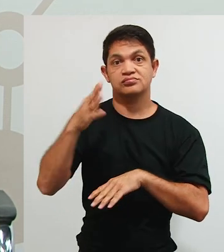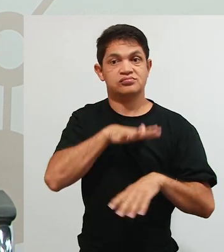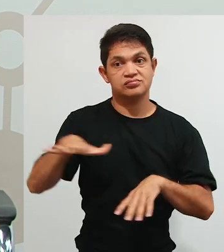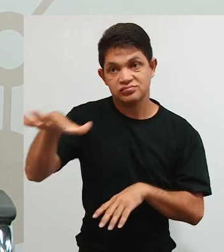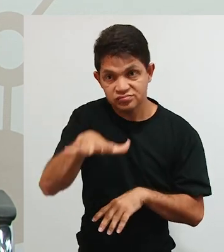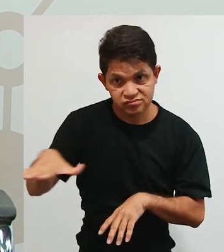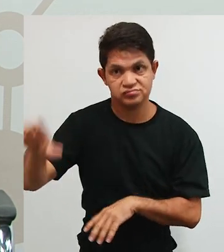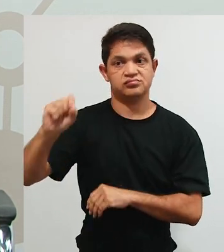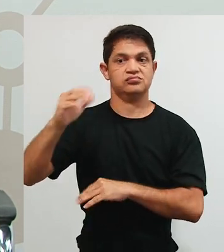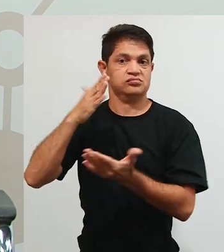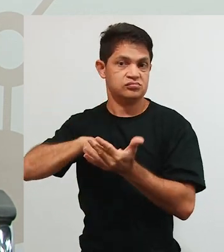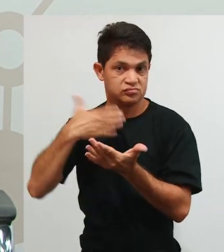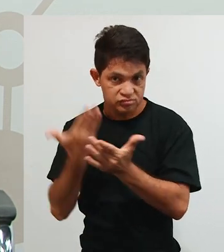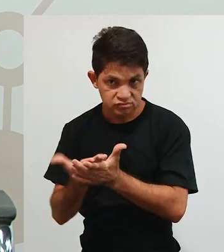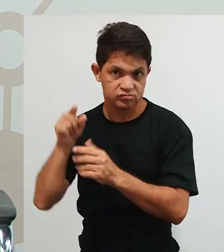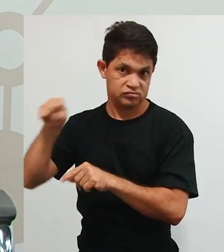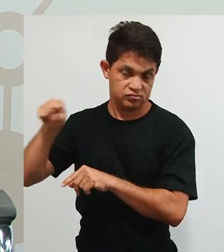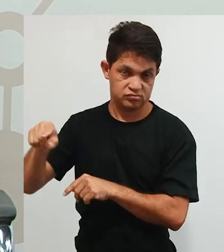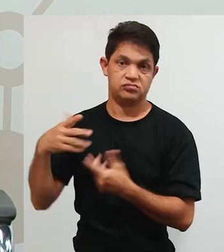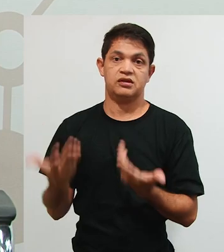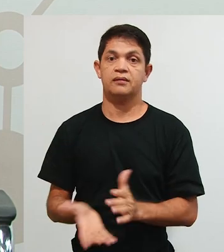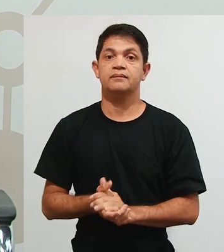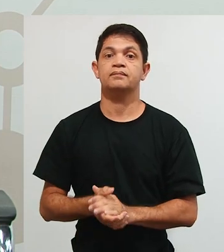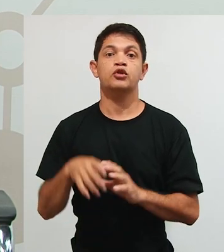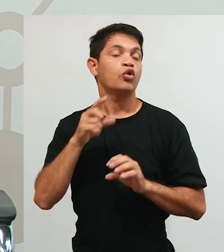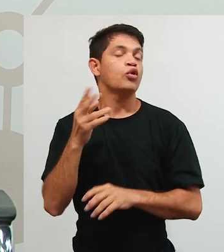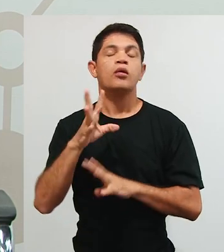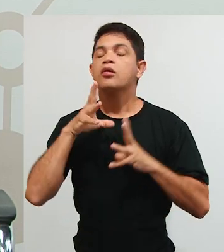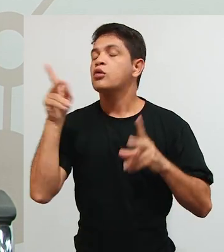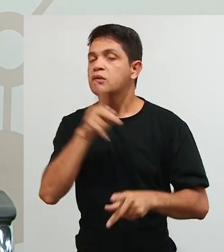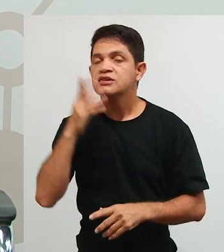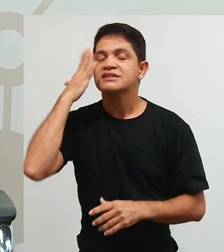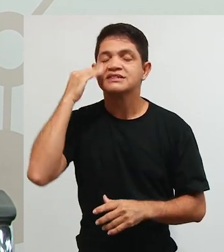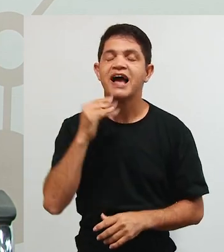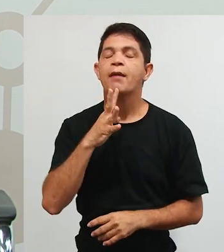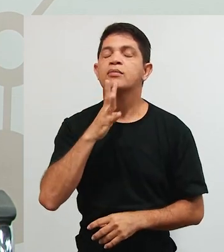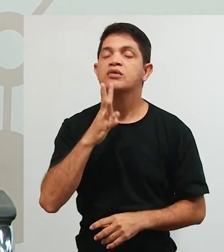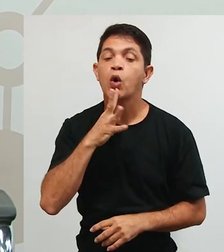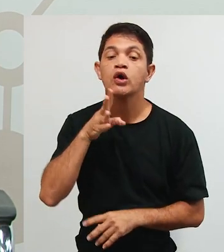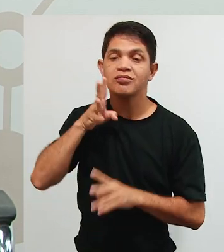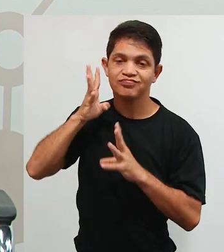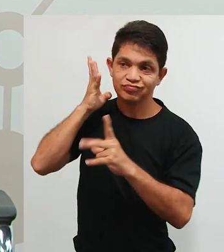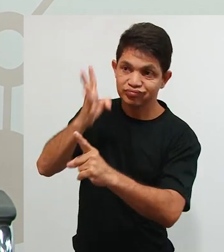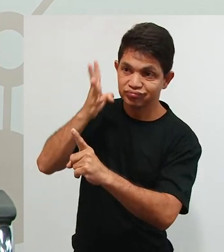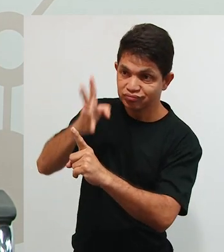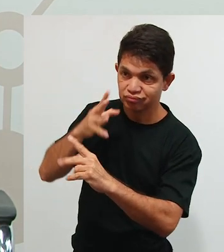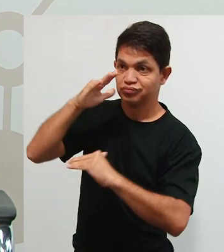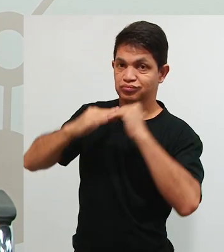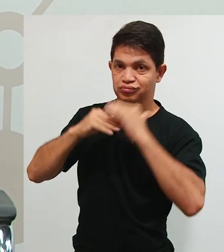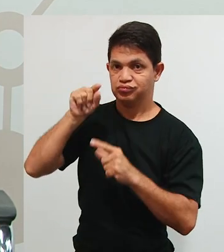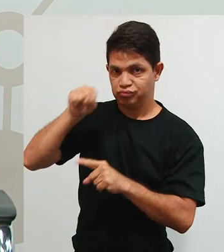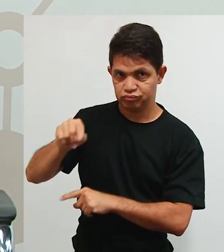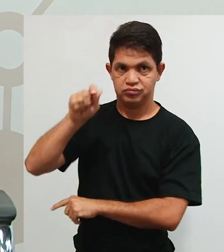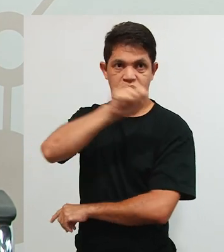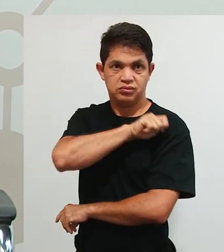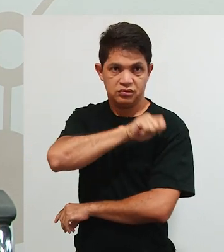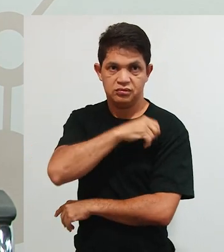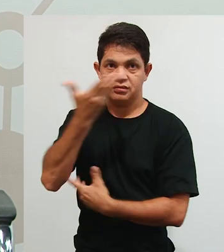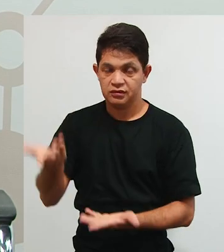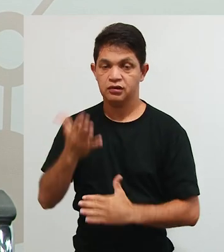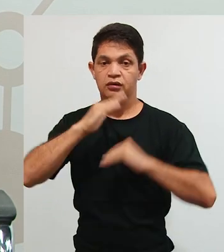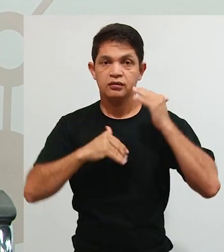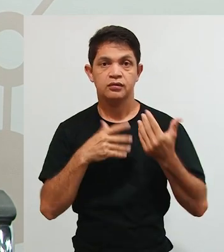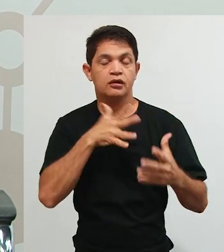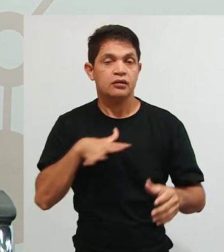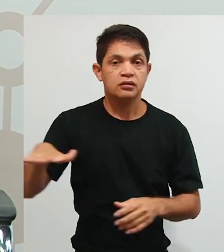e o professor que é o detetor de todo o conhecimento. Também é uma concepção, então, determinista,